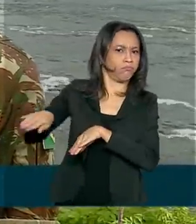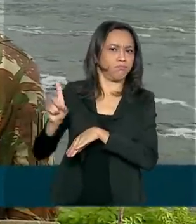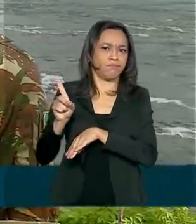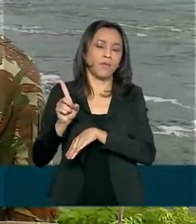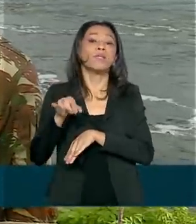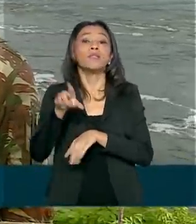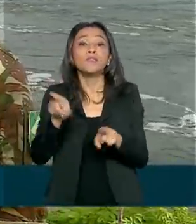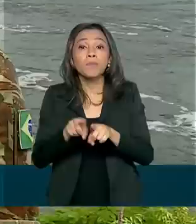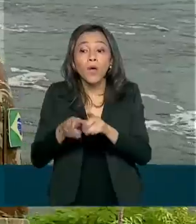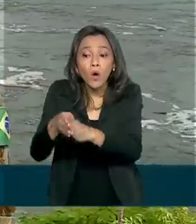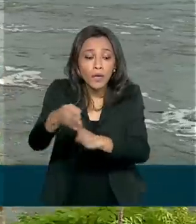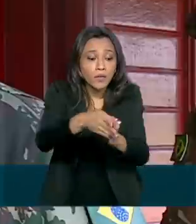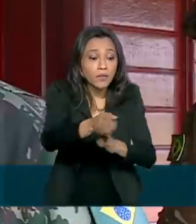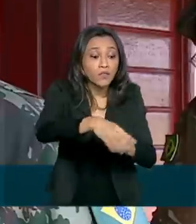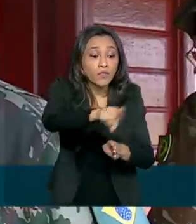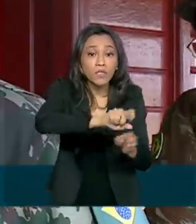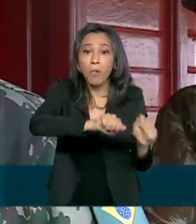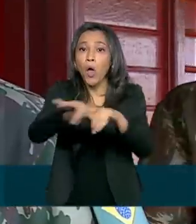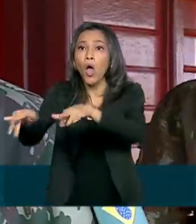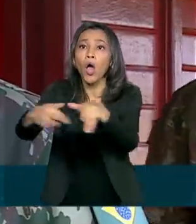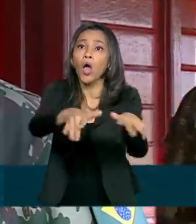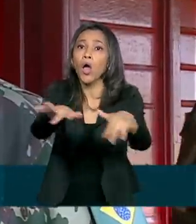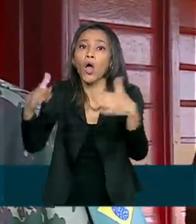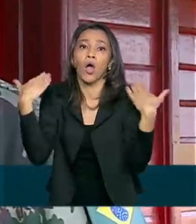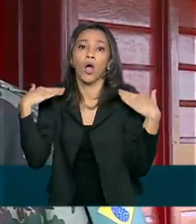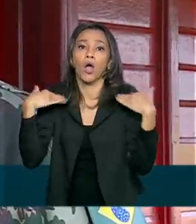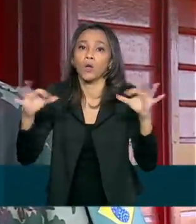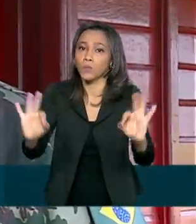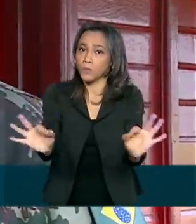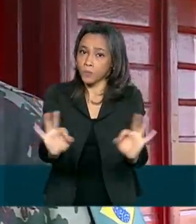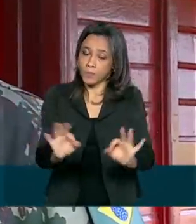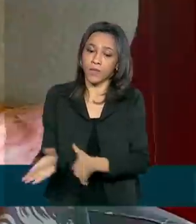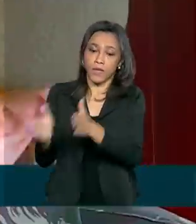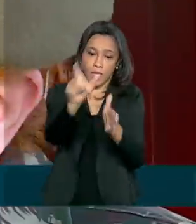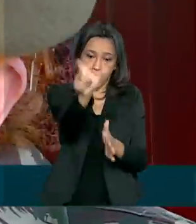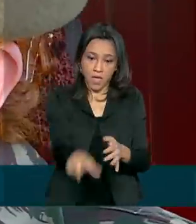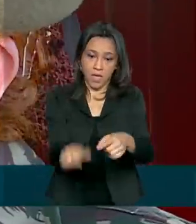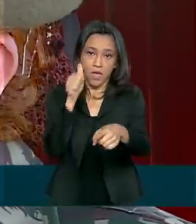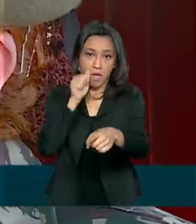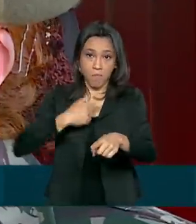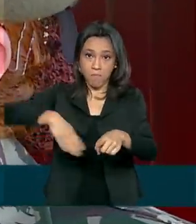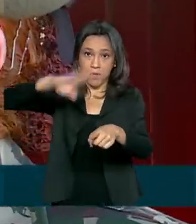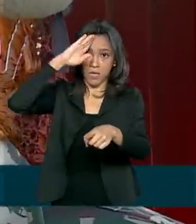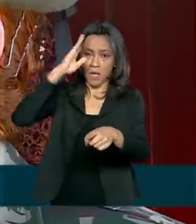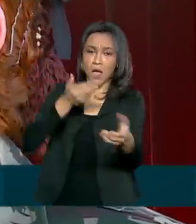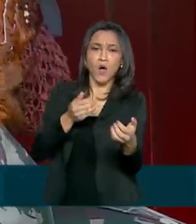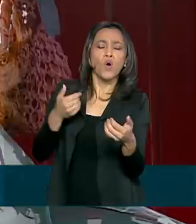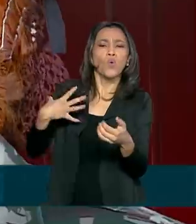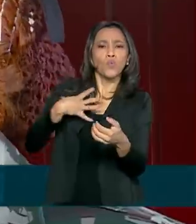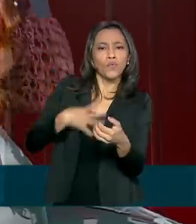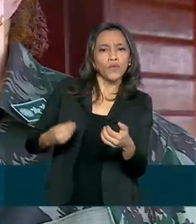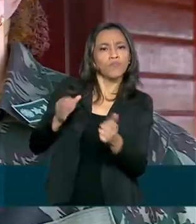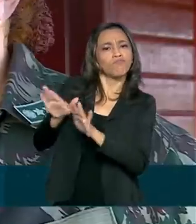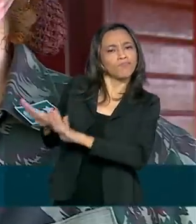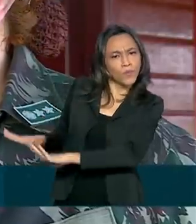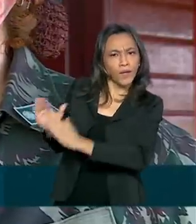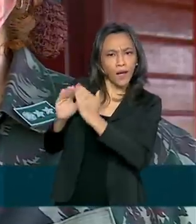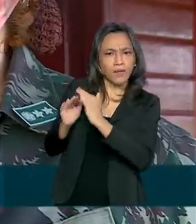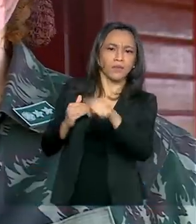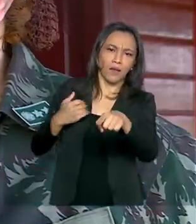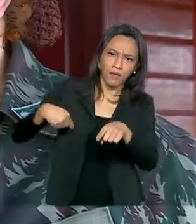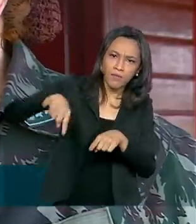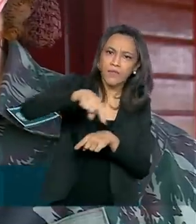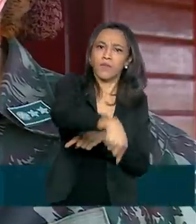convencimento para que eles não se desloquem. A enfermeira Rosângela Martins é militar e deixou o filho para atender a missão. O meu